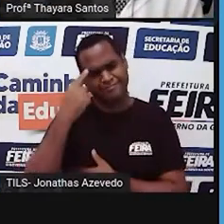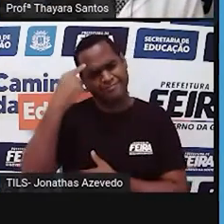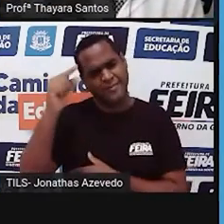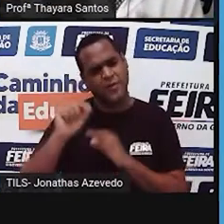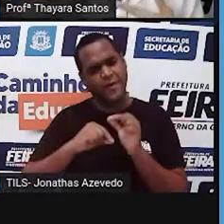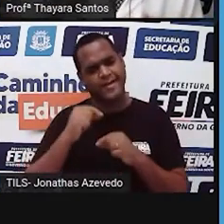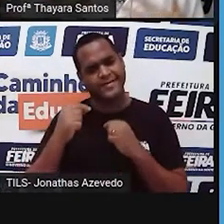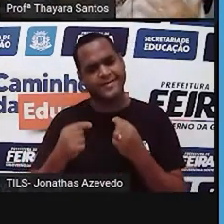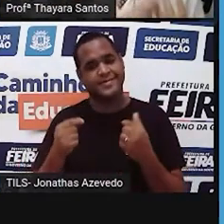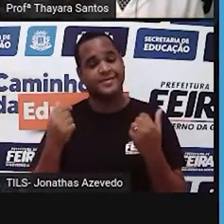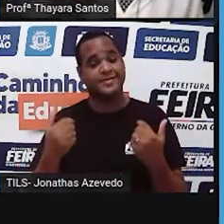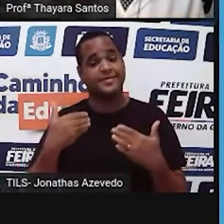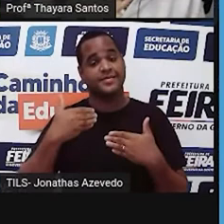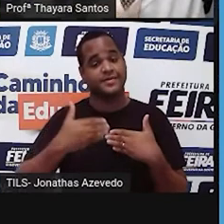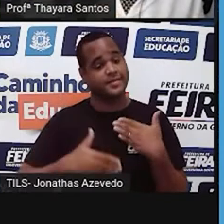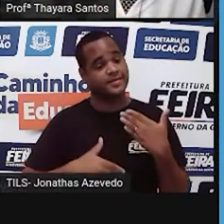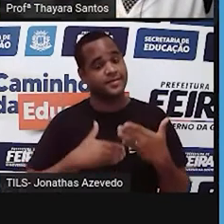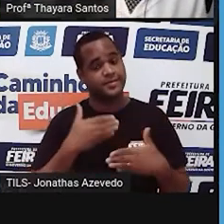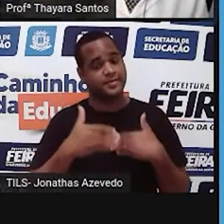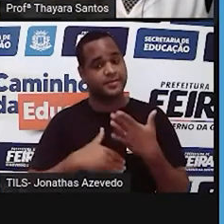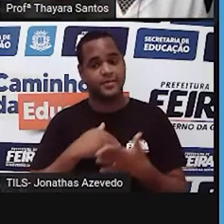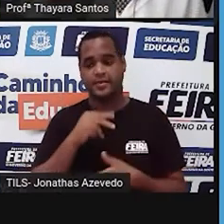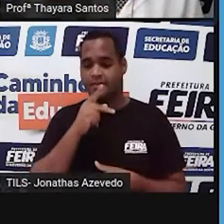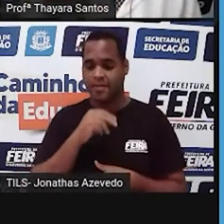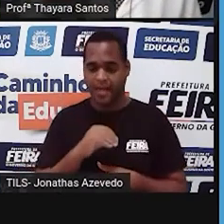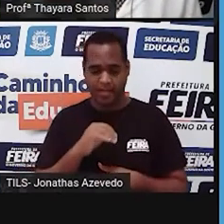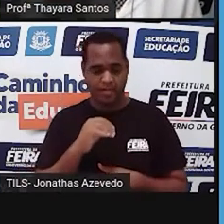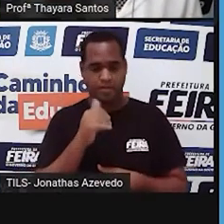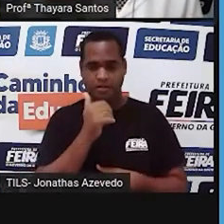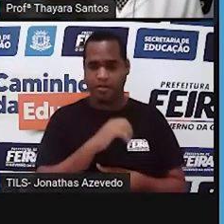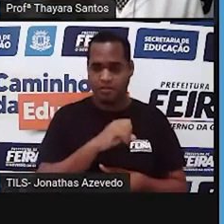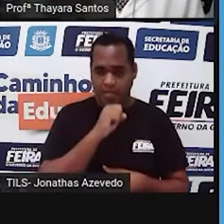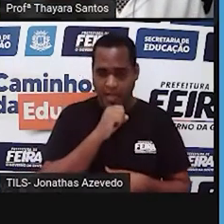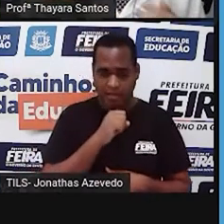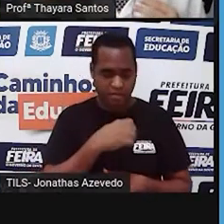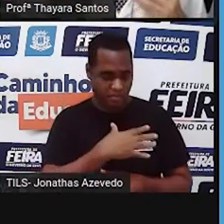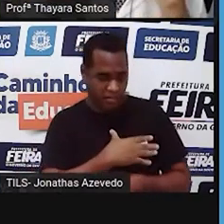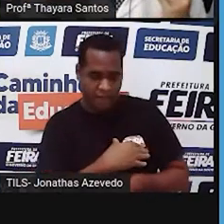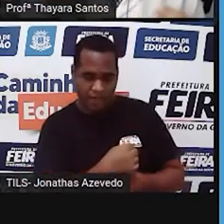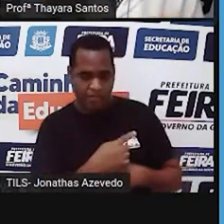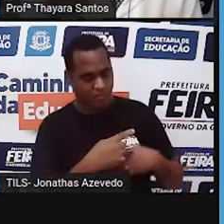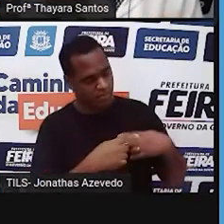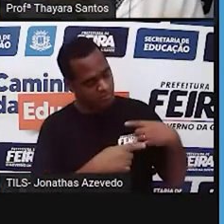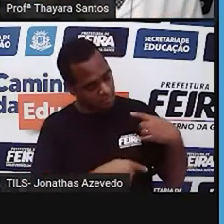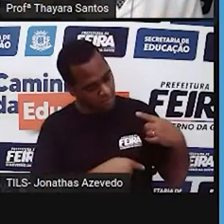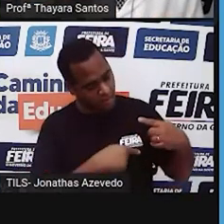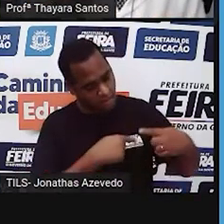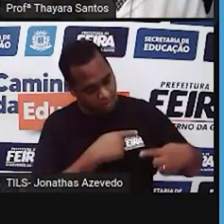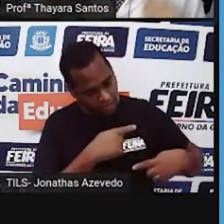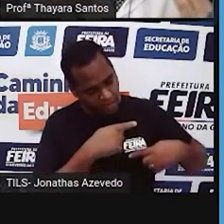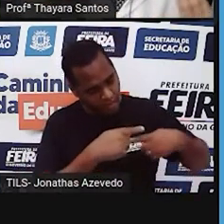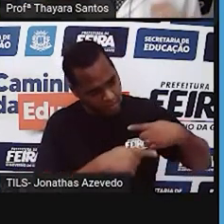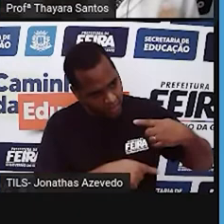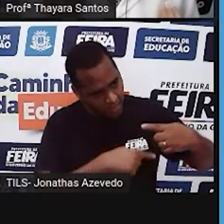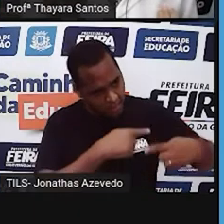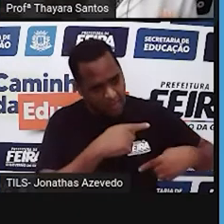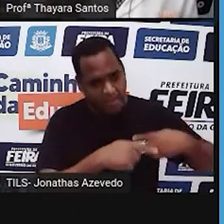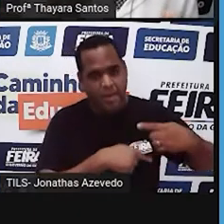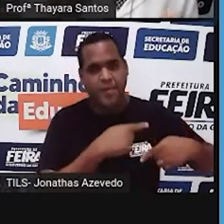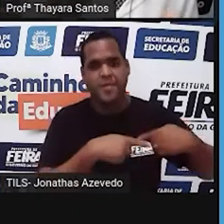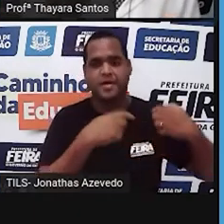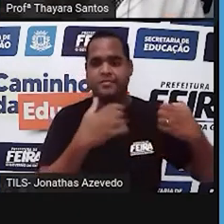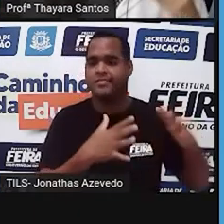É justamente a transmissão dessas características ao longo das gerações, né? Então, a hereditariedade e genética estão super